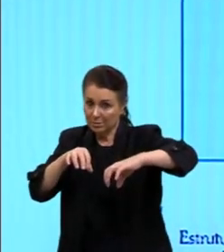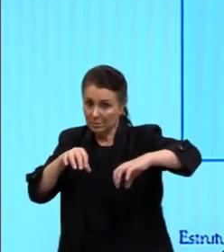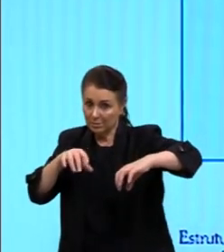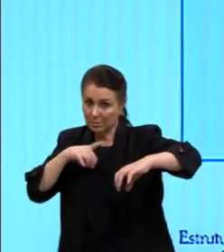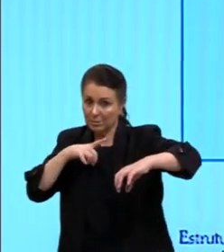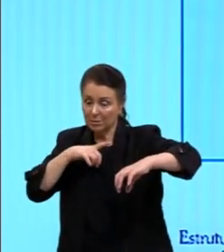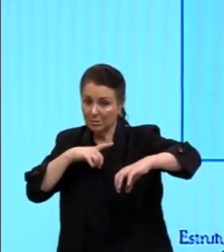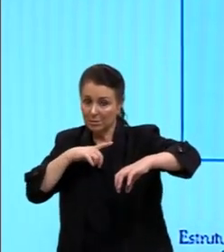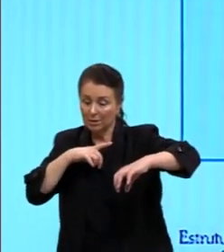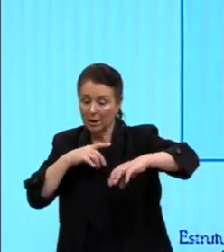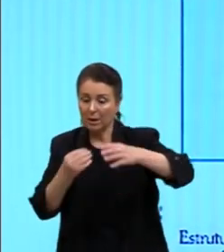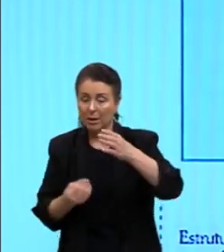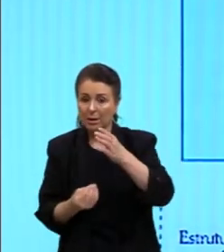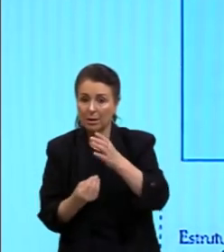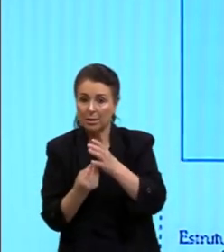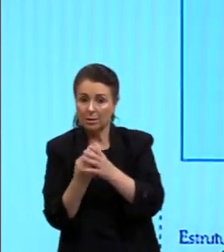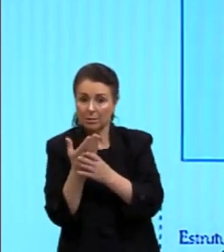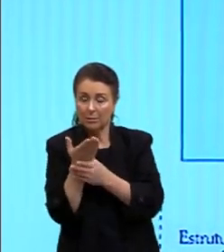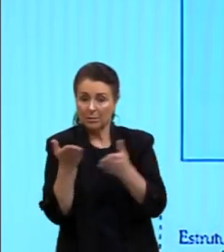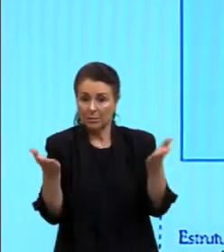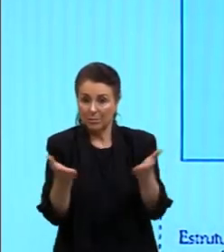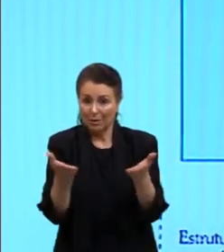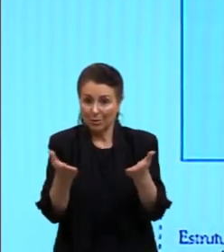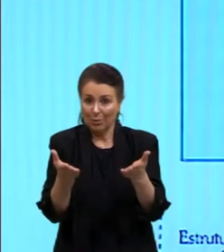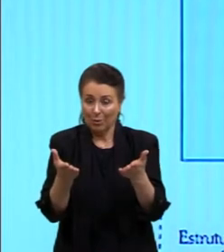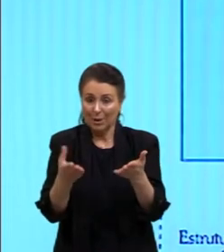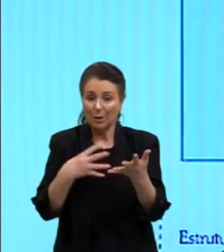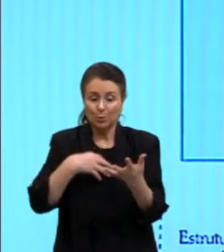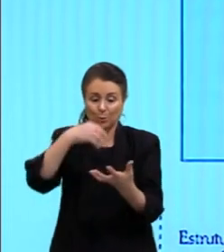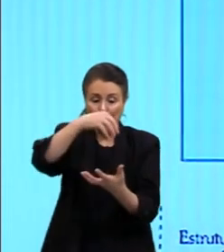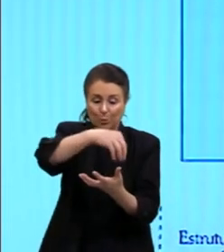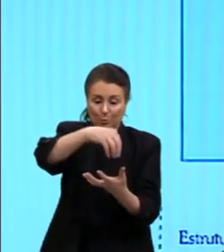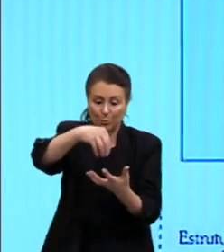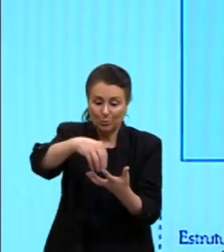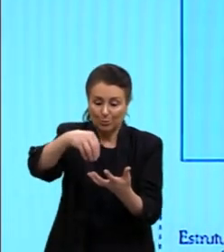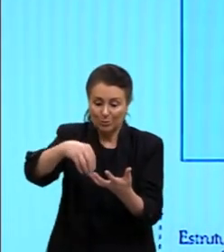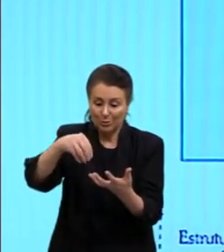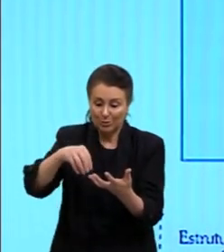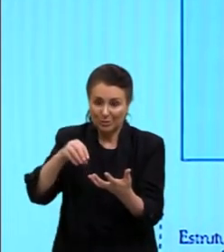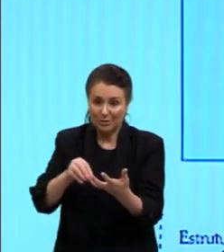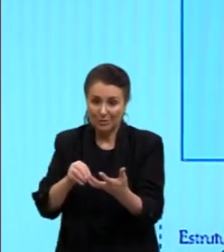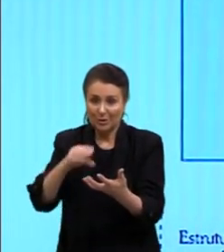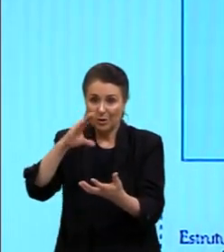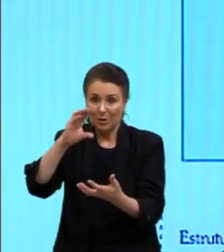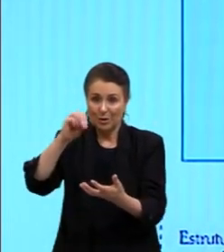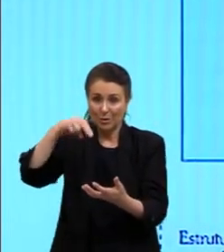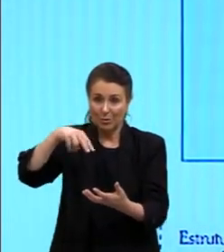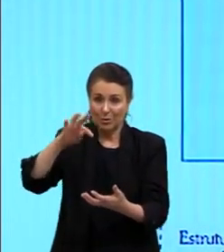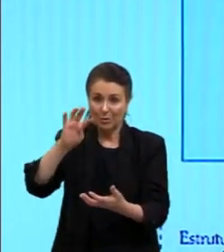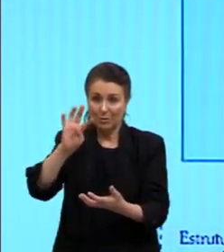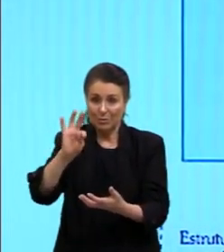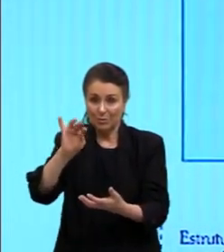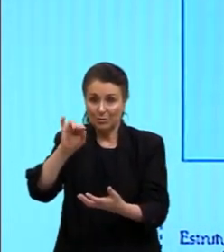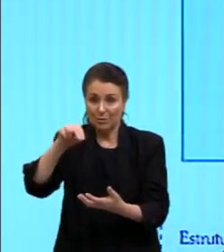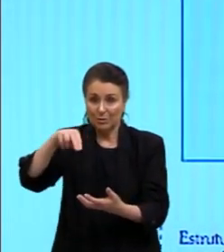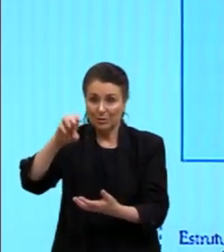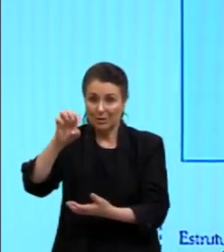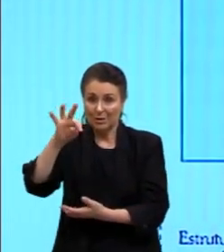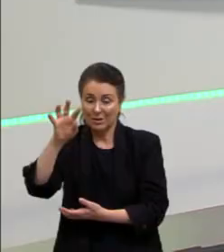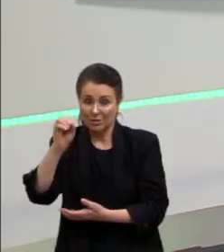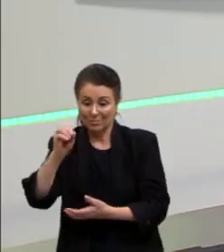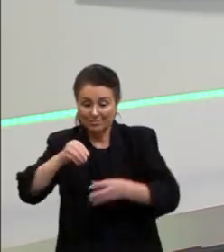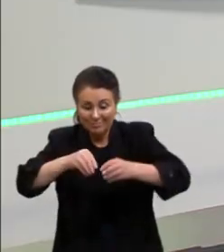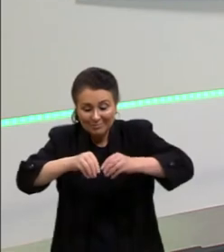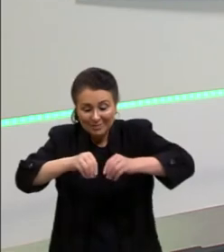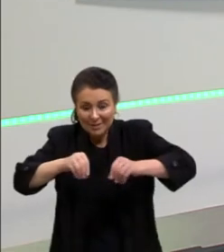formação atual aí dos nossos continentes, tá? Dessa massa de terra seca, tá, gurizada?